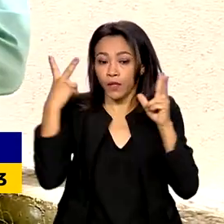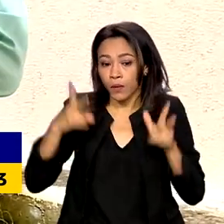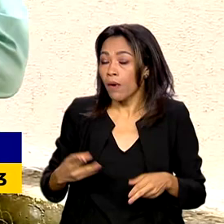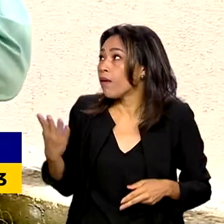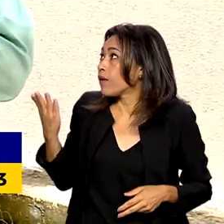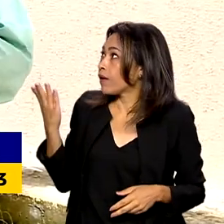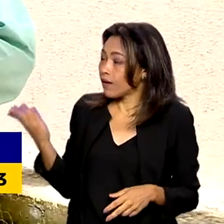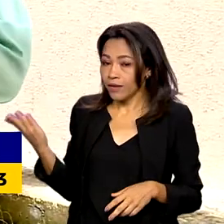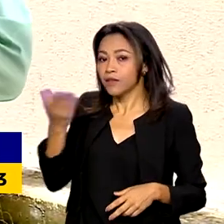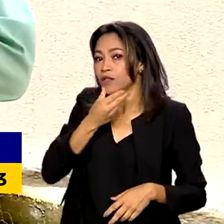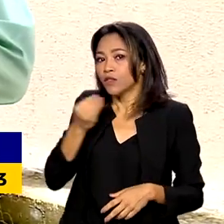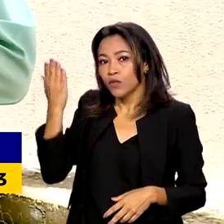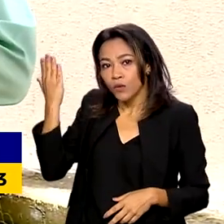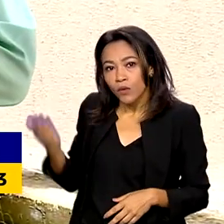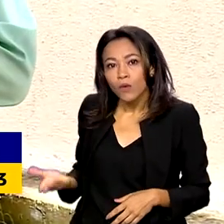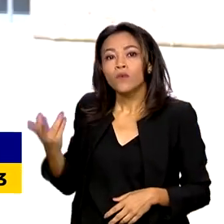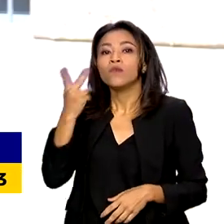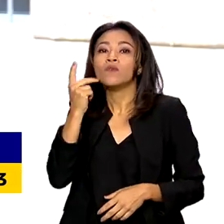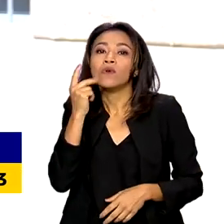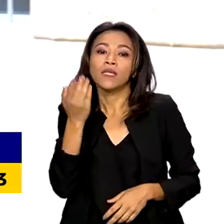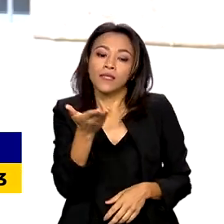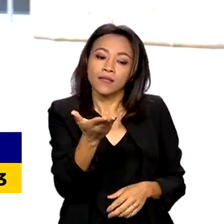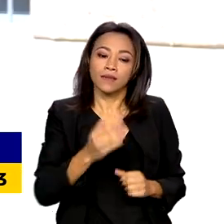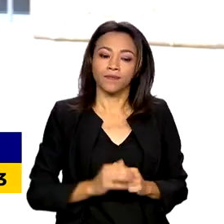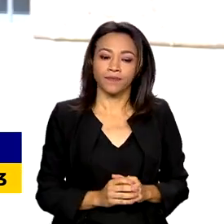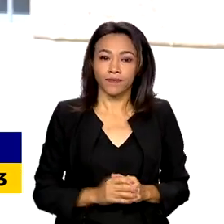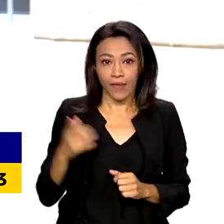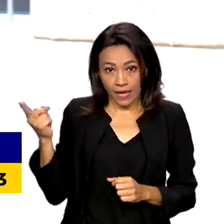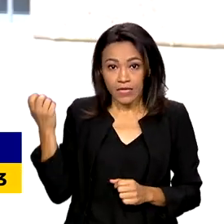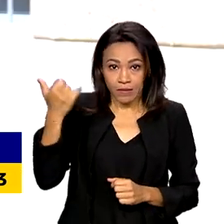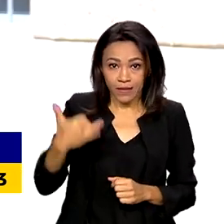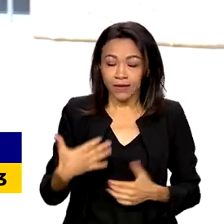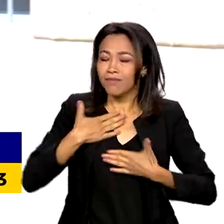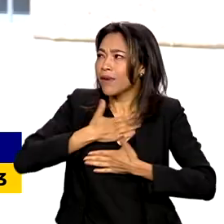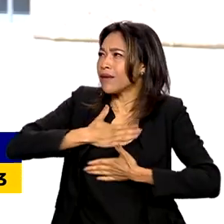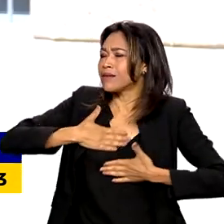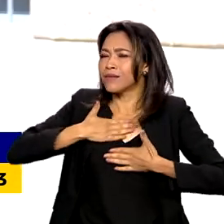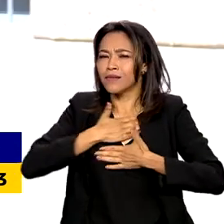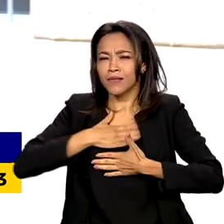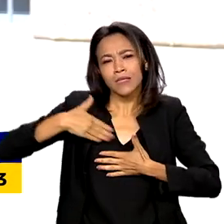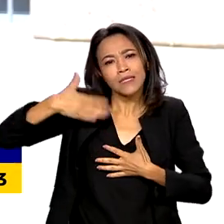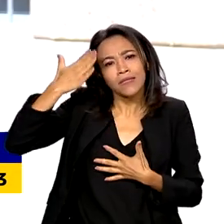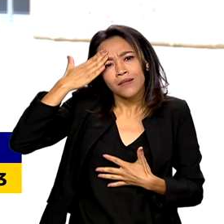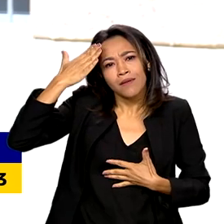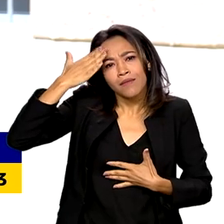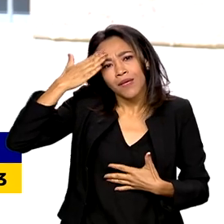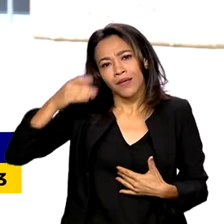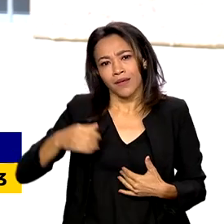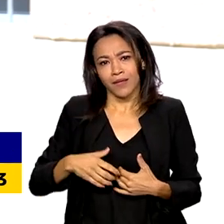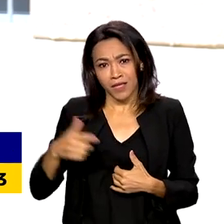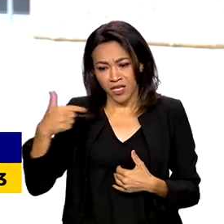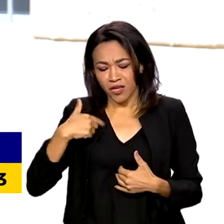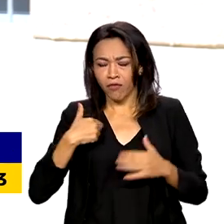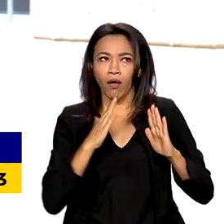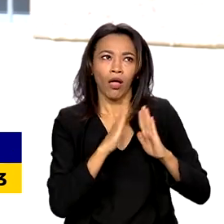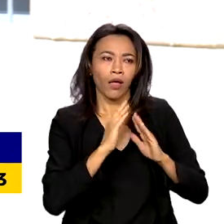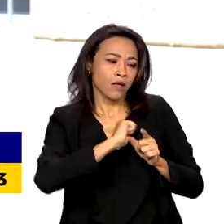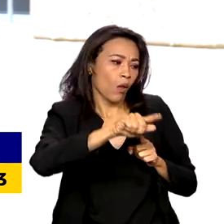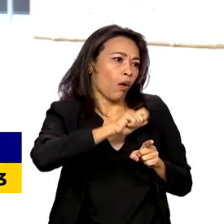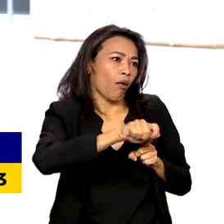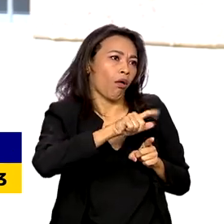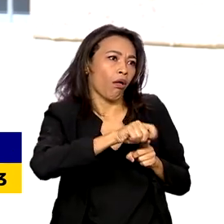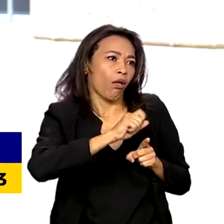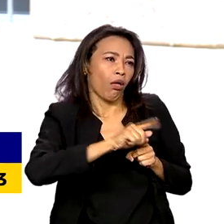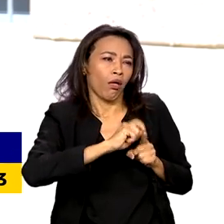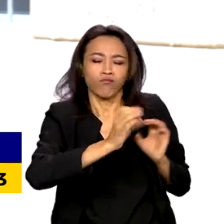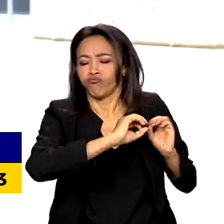José da Rocha de Fortaleza. Isso para mim é prazeroso, eu saber que eu não vou estar mais morando de aluguel, eu não vou